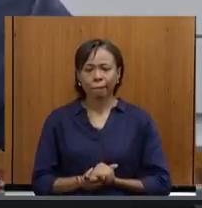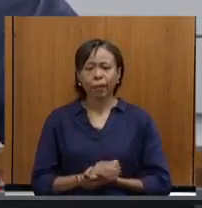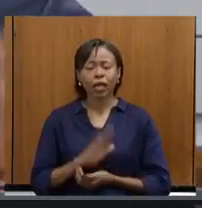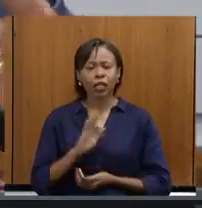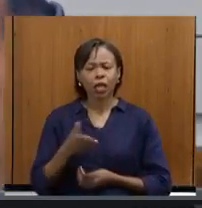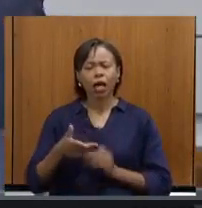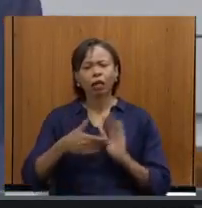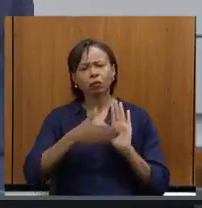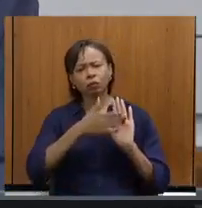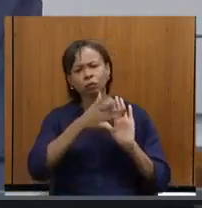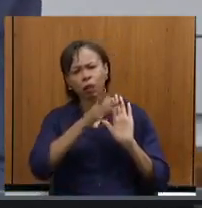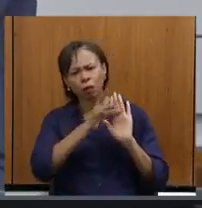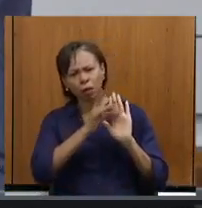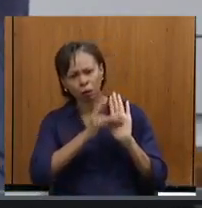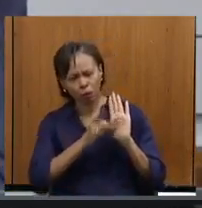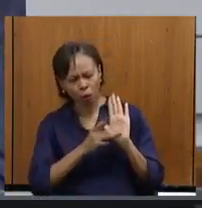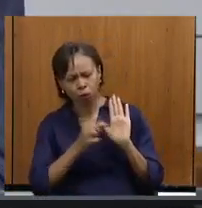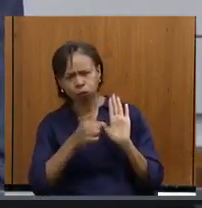uma pauta